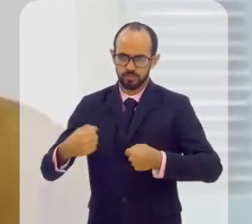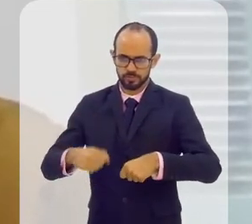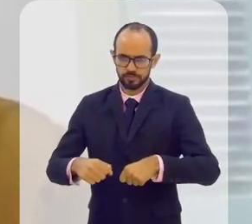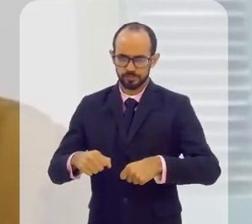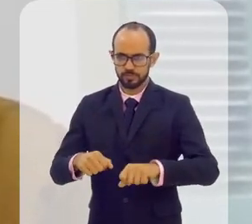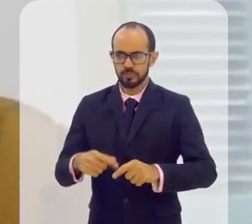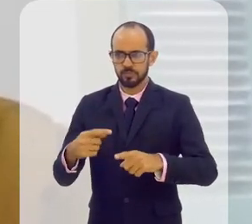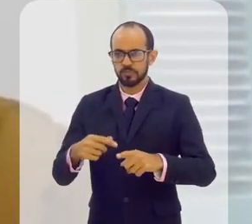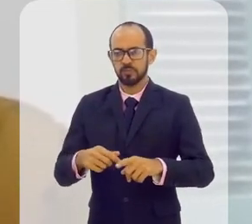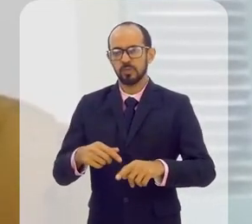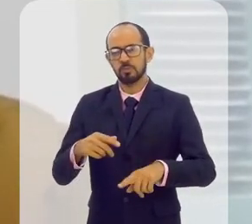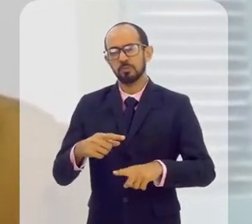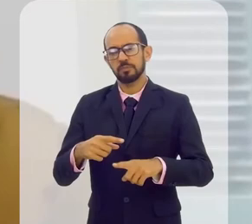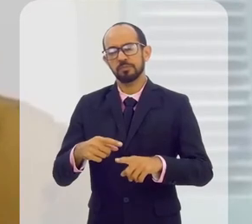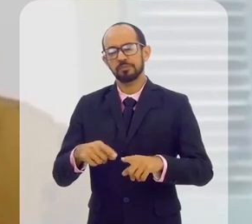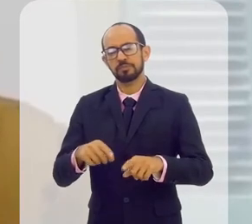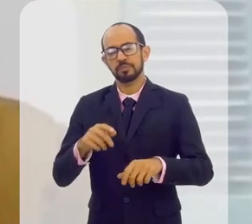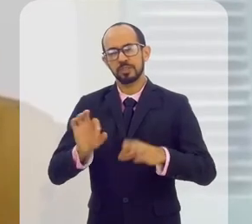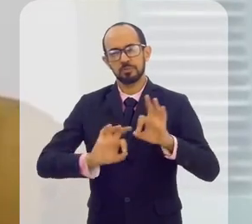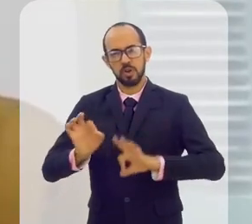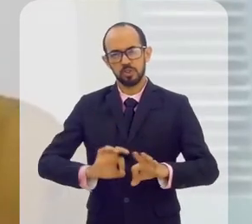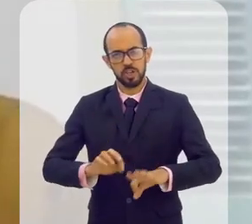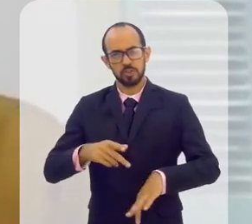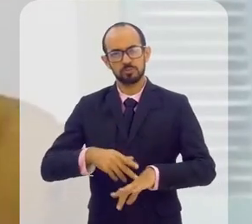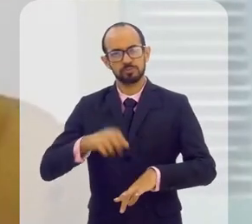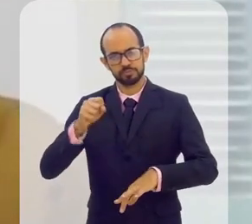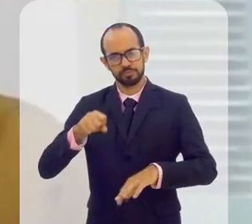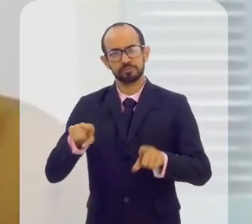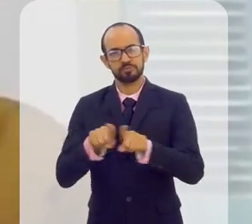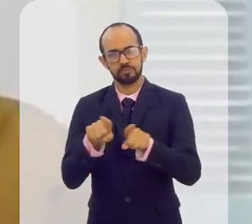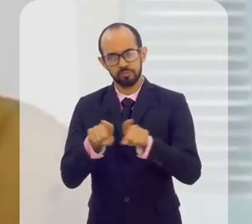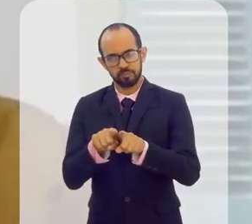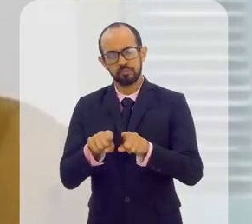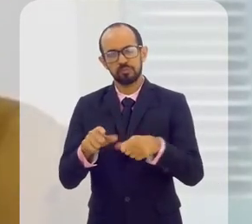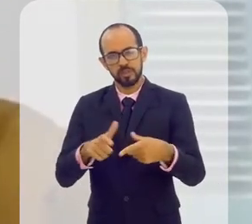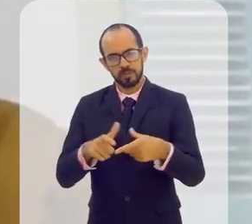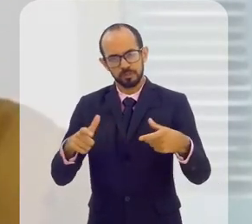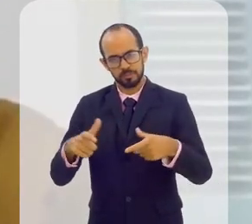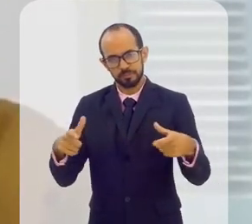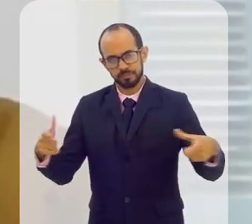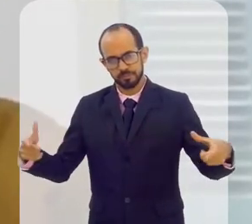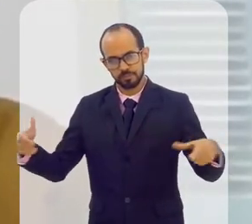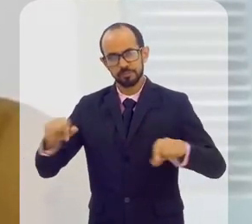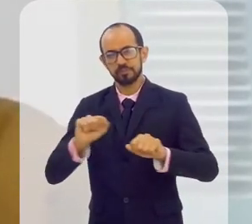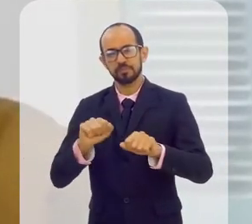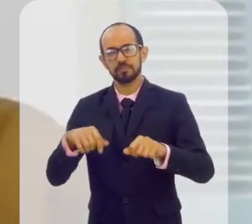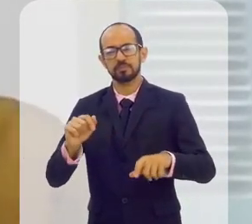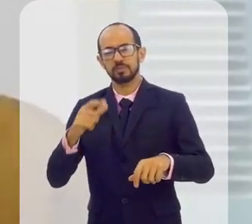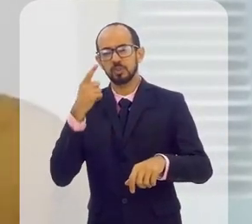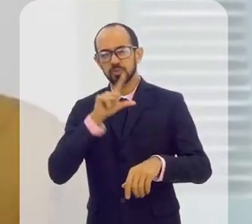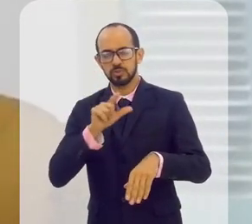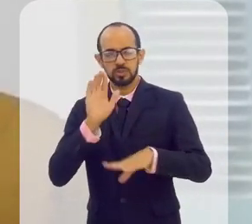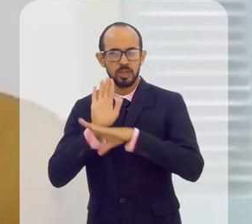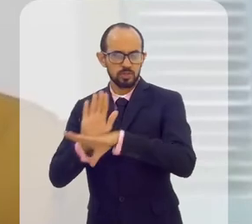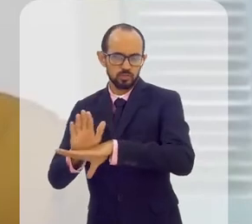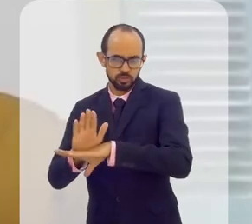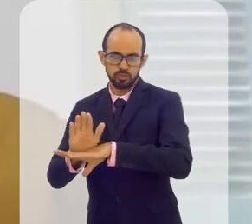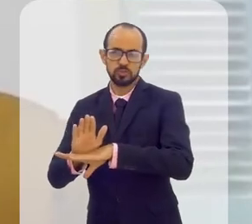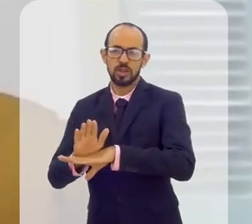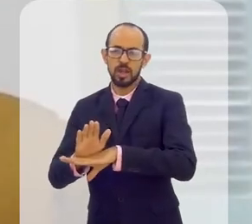necessário. A gente, como disse, né? Veio por conta desse projeto de extensão, mas a ideia é a gente cada vez mais ampliar para aprender,